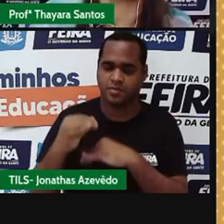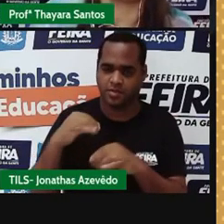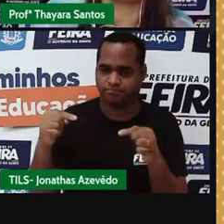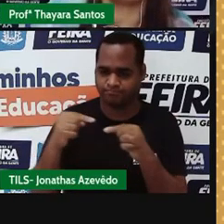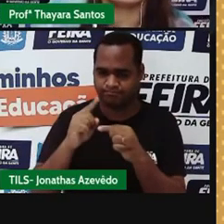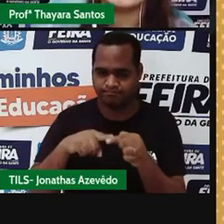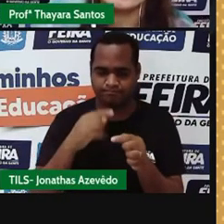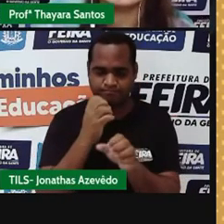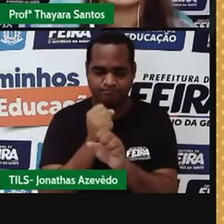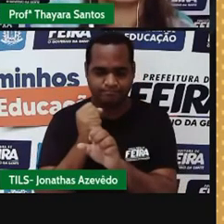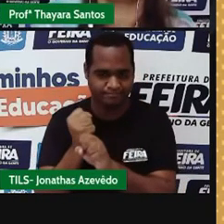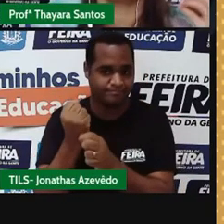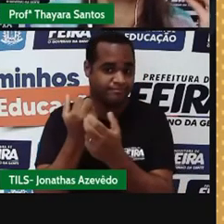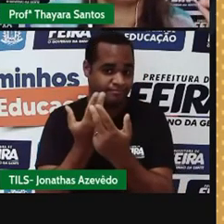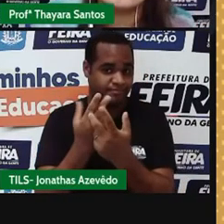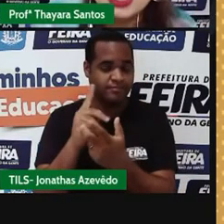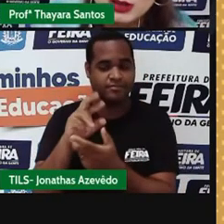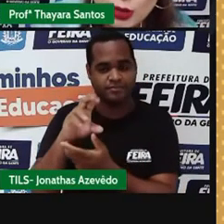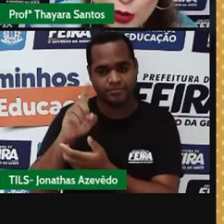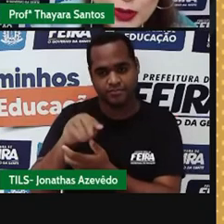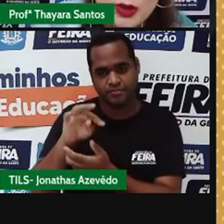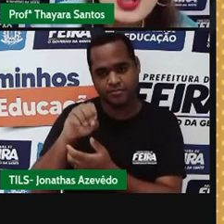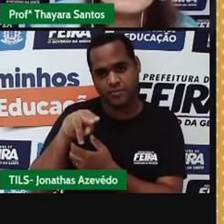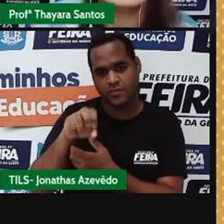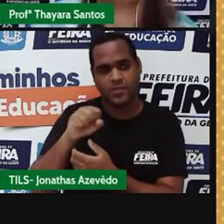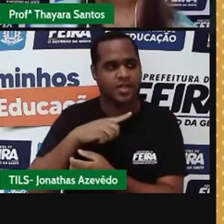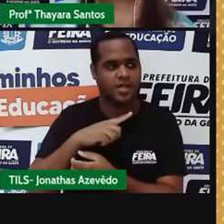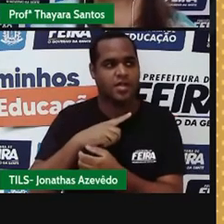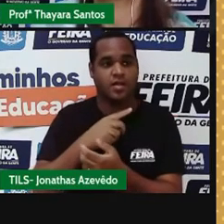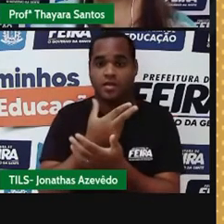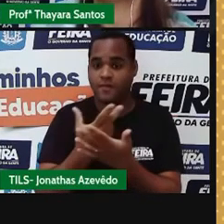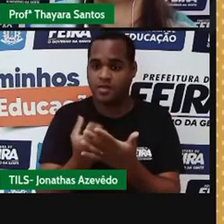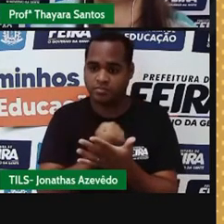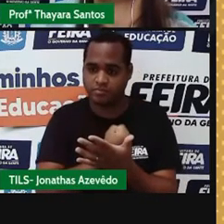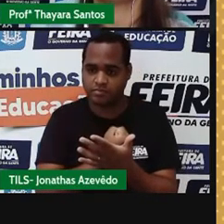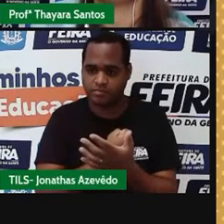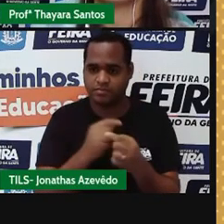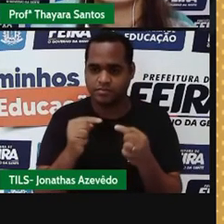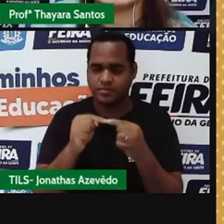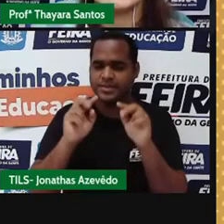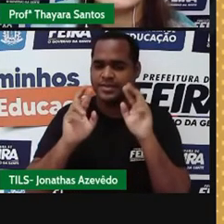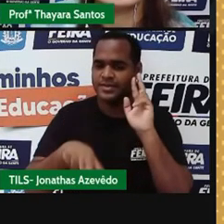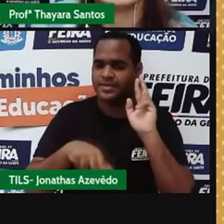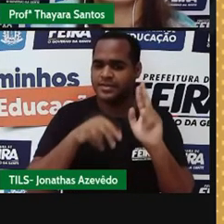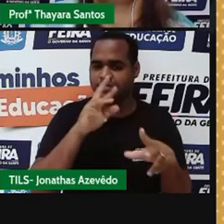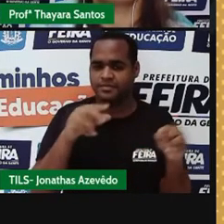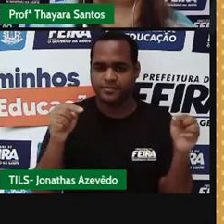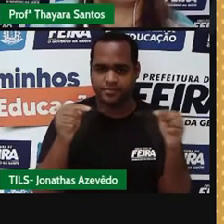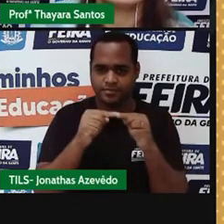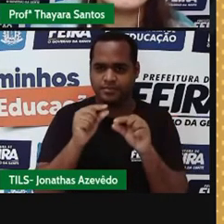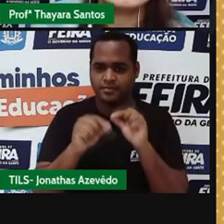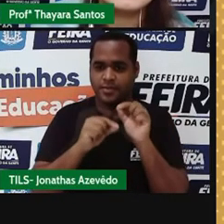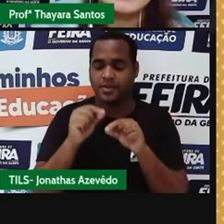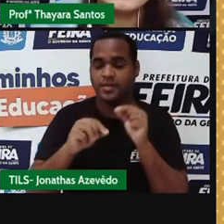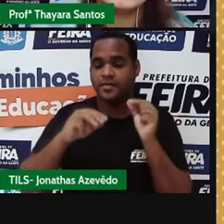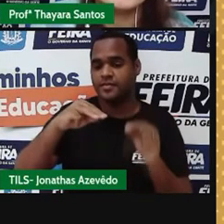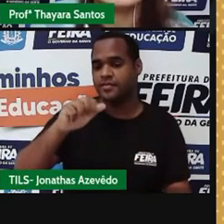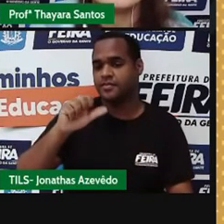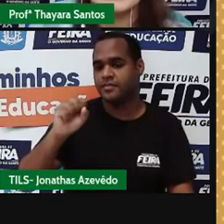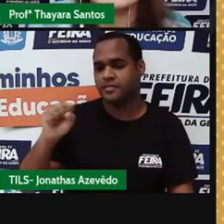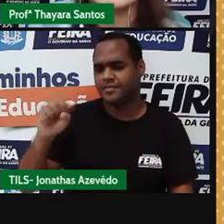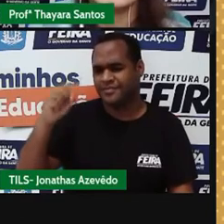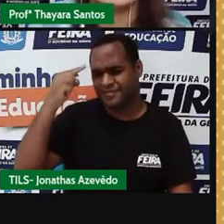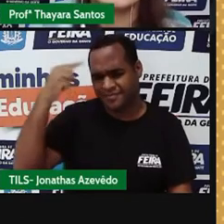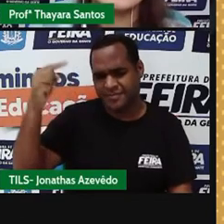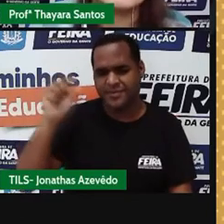mesma quantidade de prótonos, mesmo número atômico. Mas, eles se diferenciam entre si pelo número de massa. O número